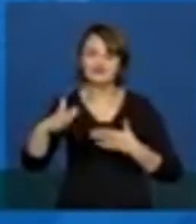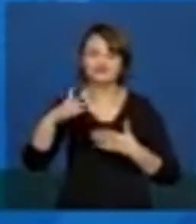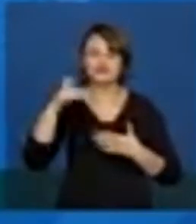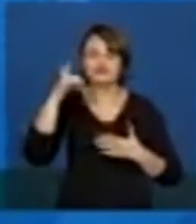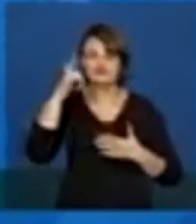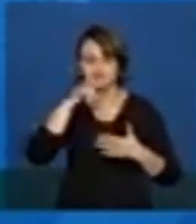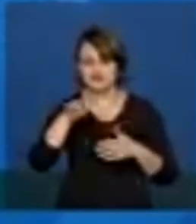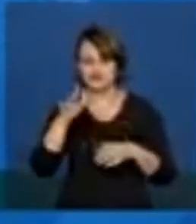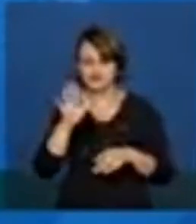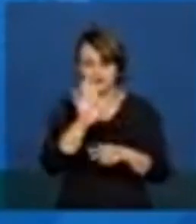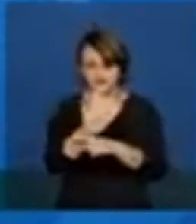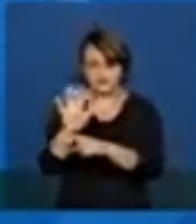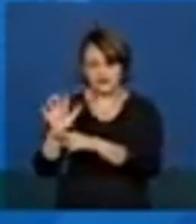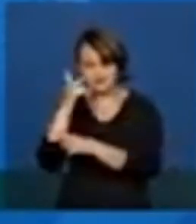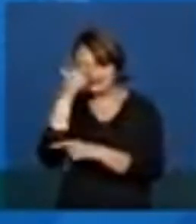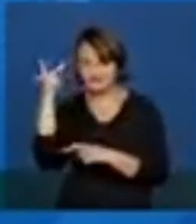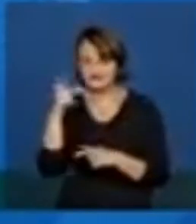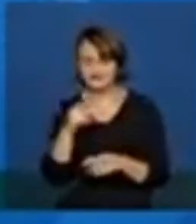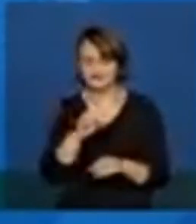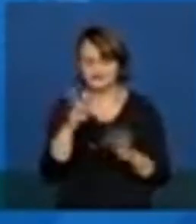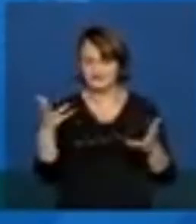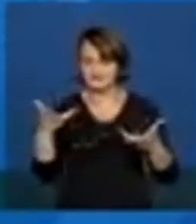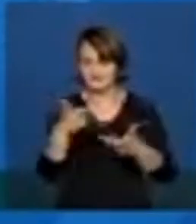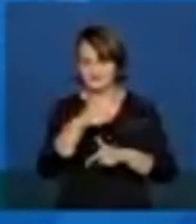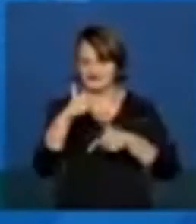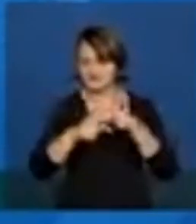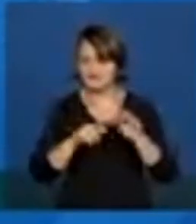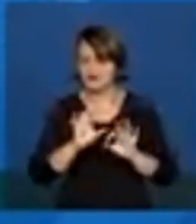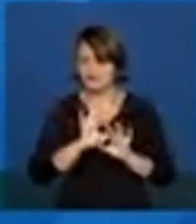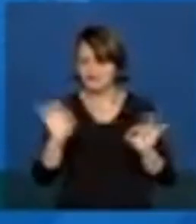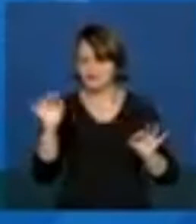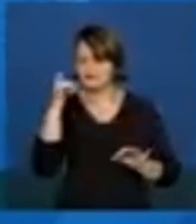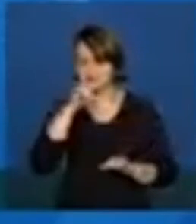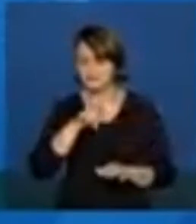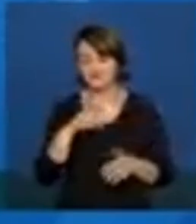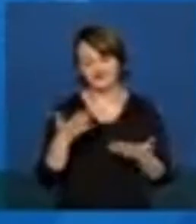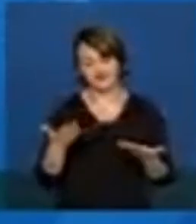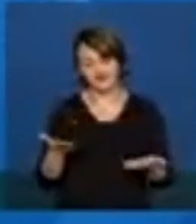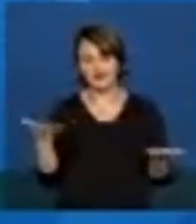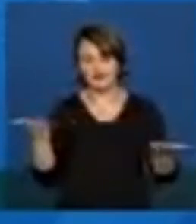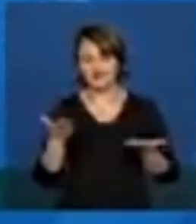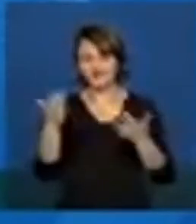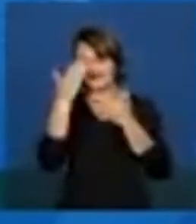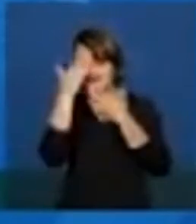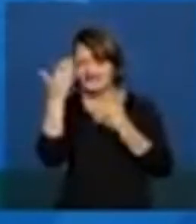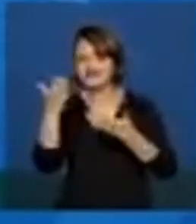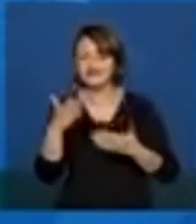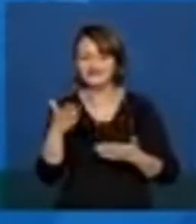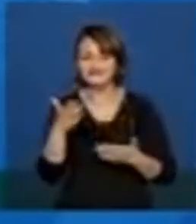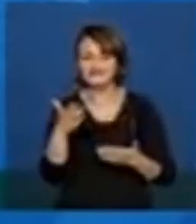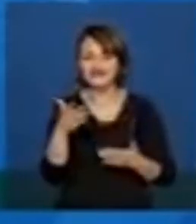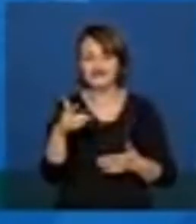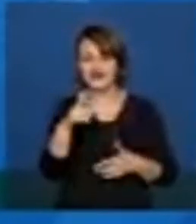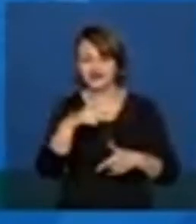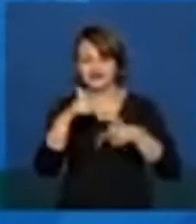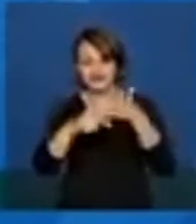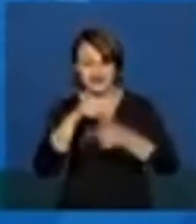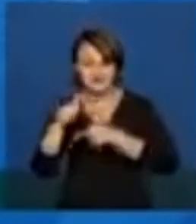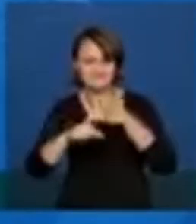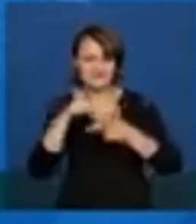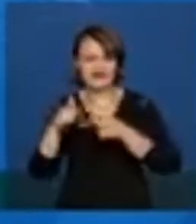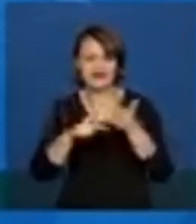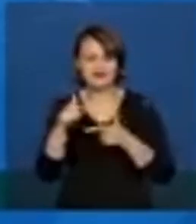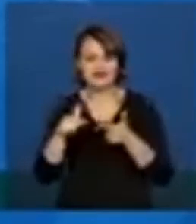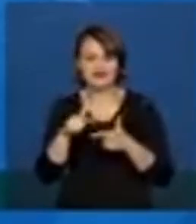o maior número de pessoas, com a maior eficiência possível. Então, nesse momento de abertura, eu só queria registrar os meus agradecimentos aos que estão